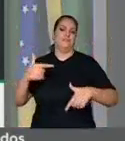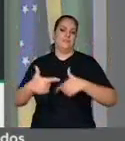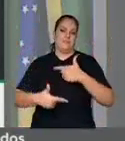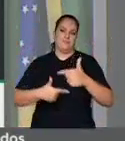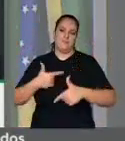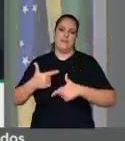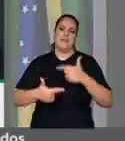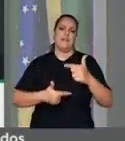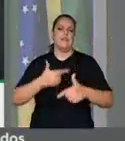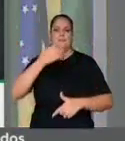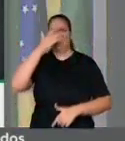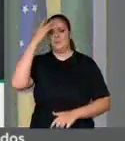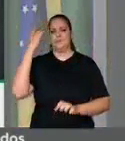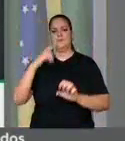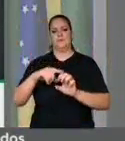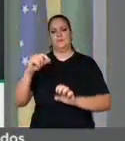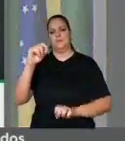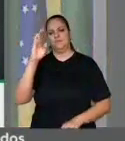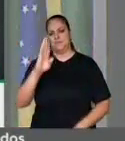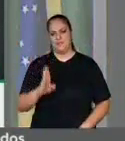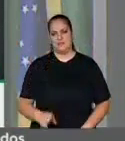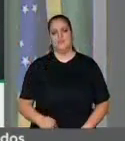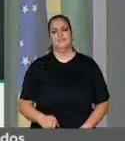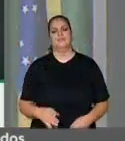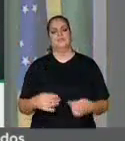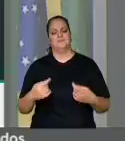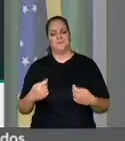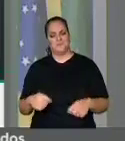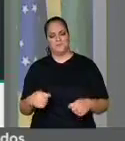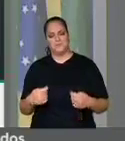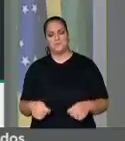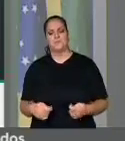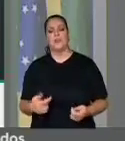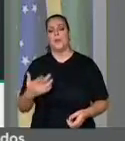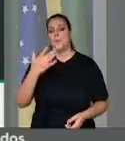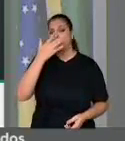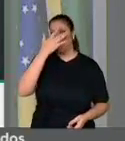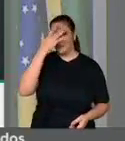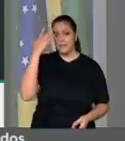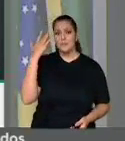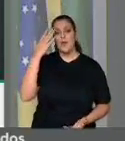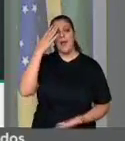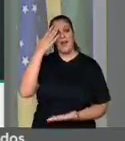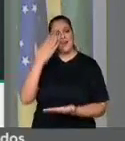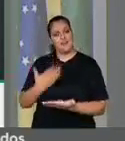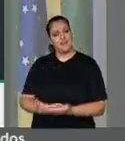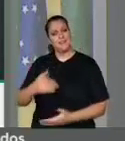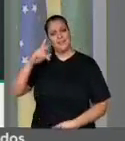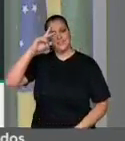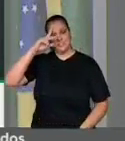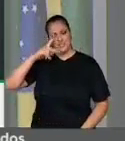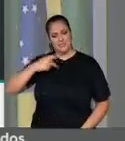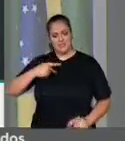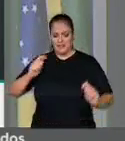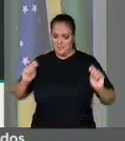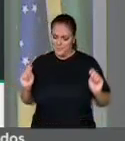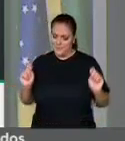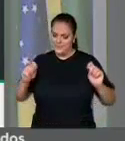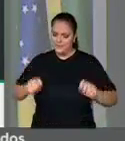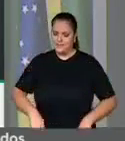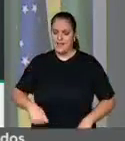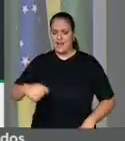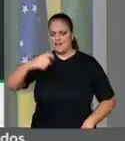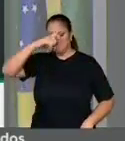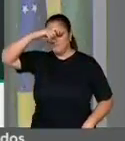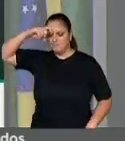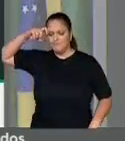acreditam que o fruto do seu trabalho, do seu suor, da sua capacidade de concatenar ideias e